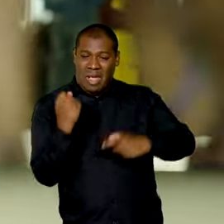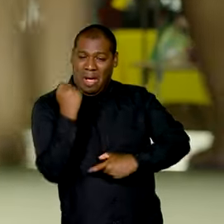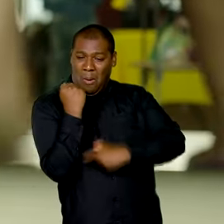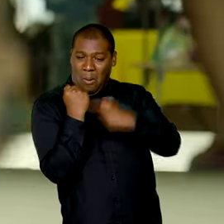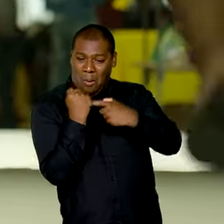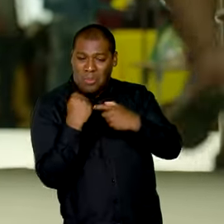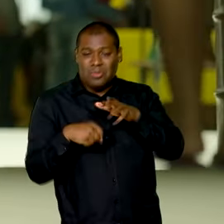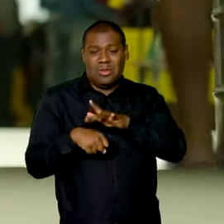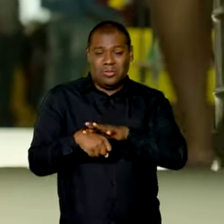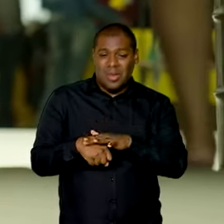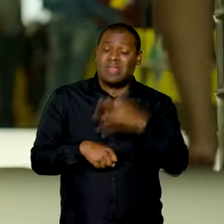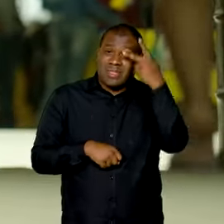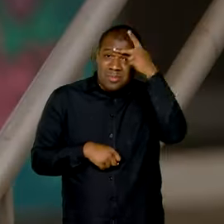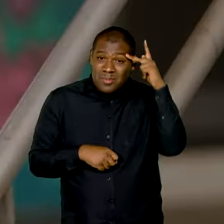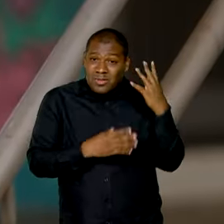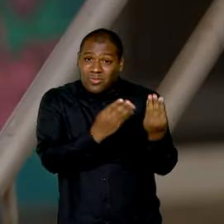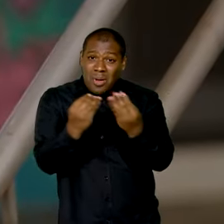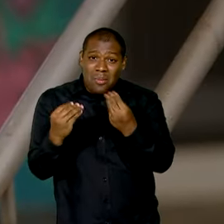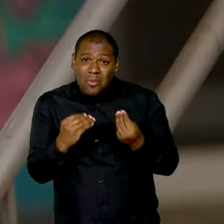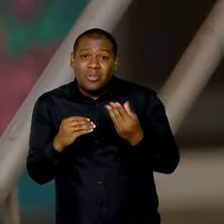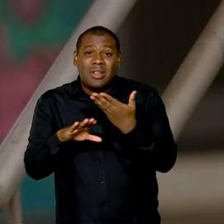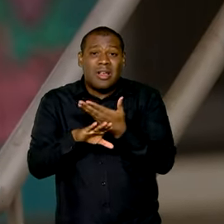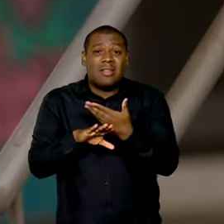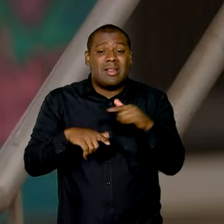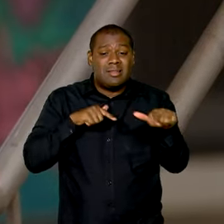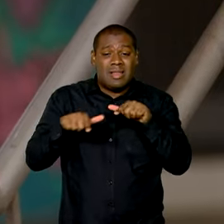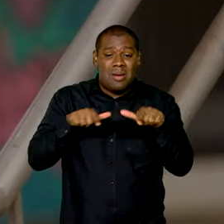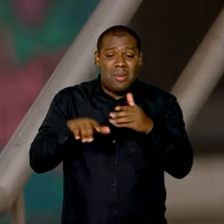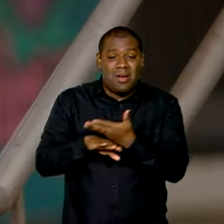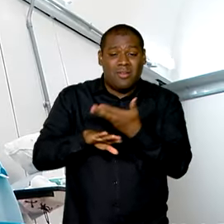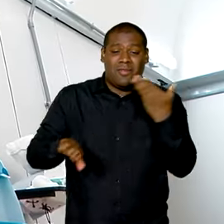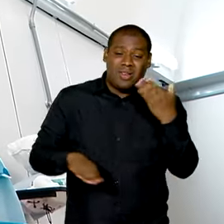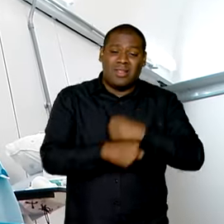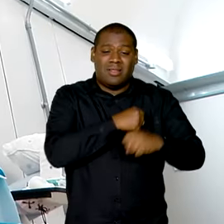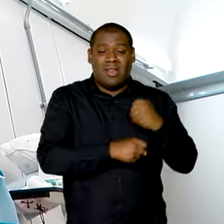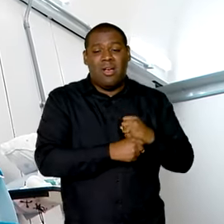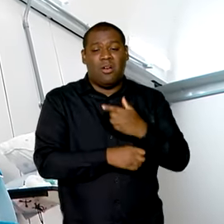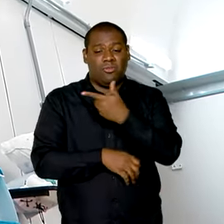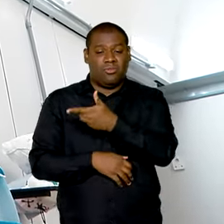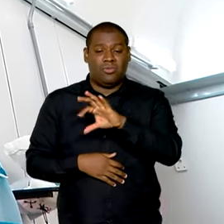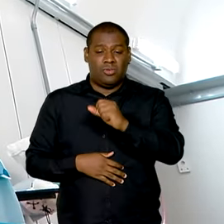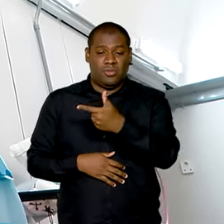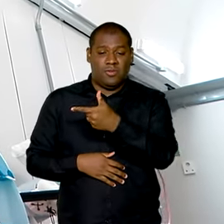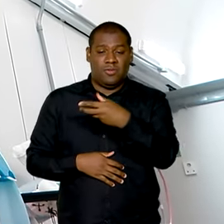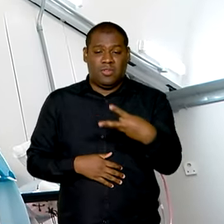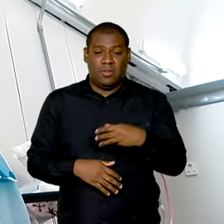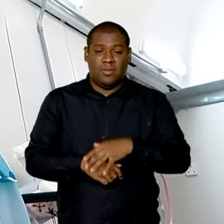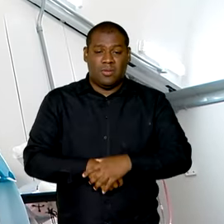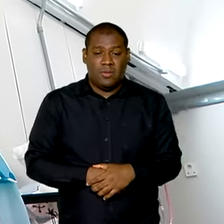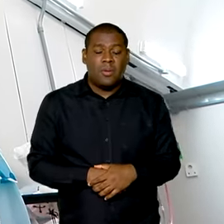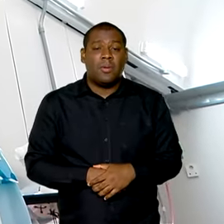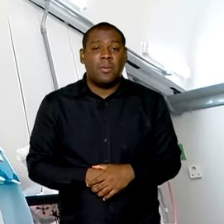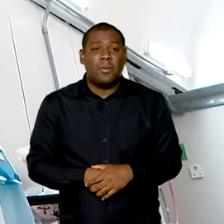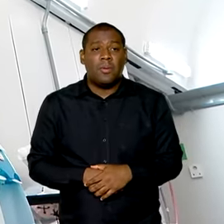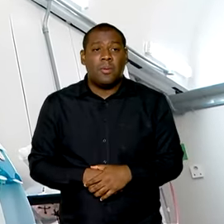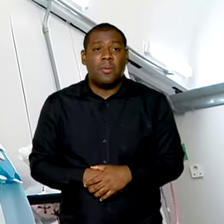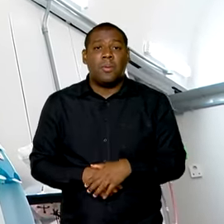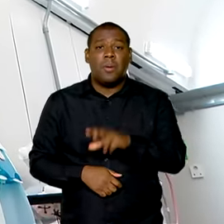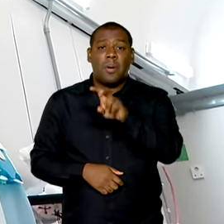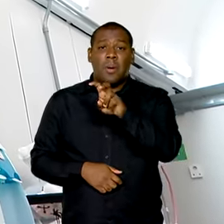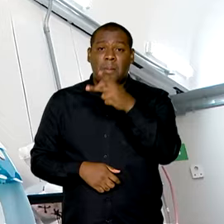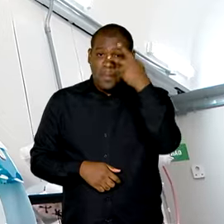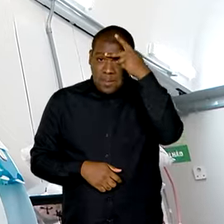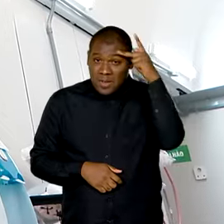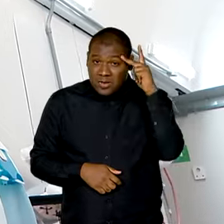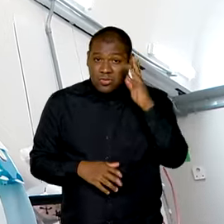que mais afastou trabalhadores do serviço no ano passado. A condição gerou mais de 51 mil